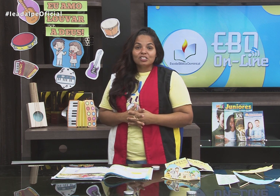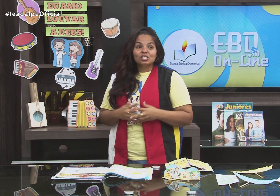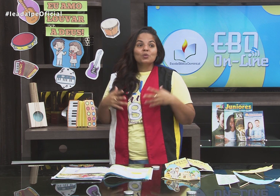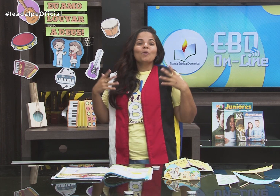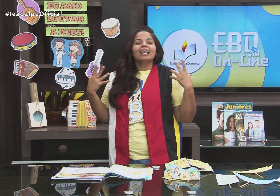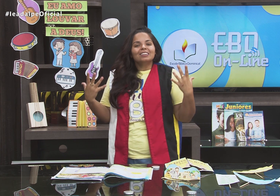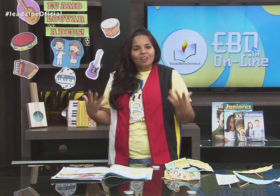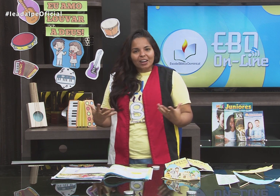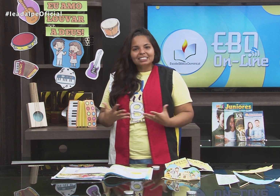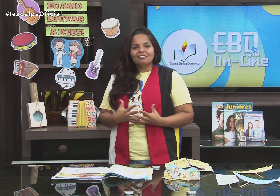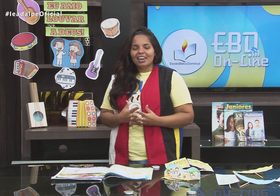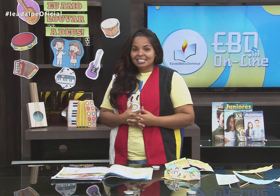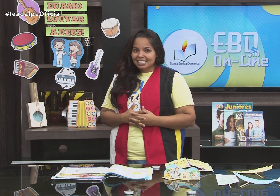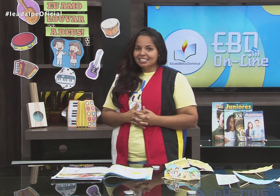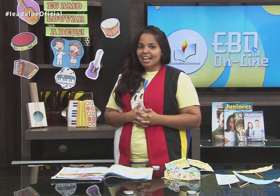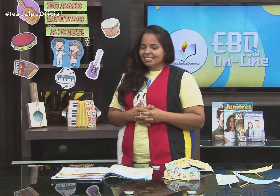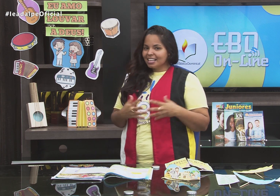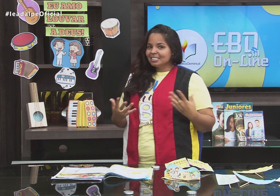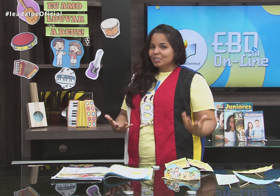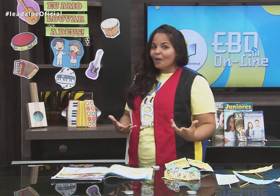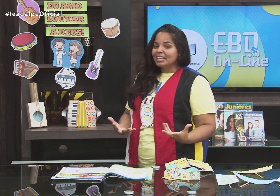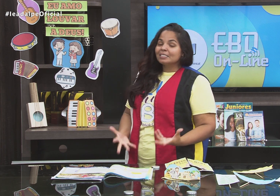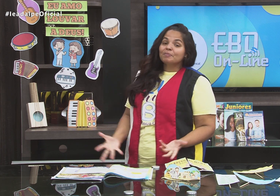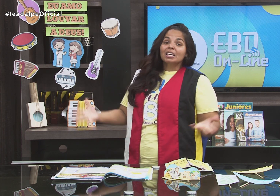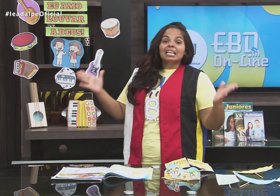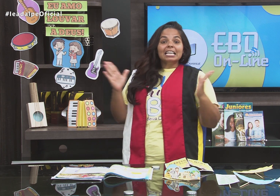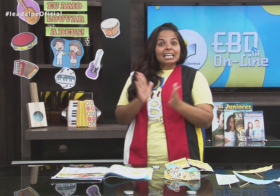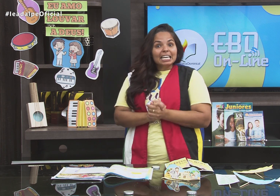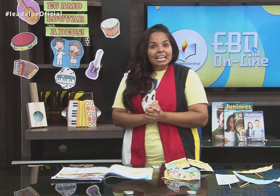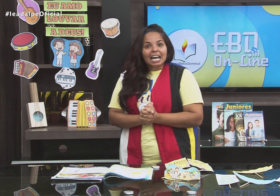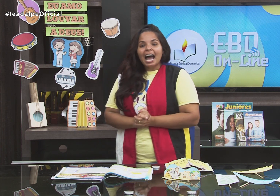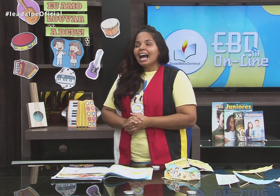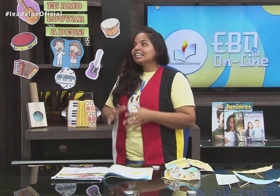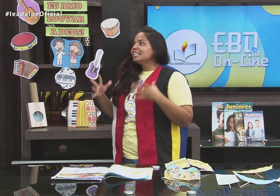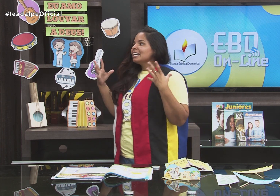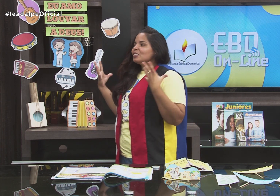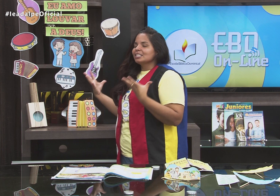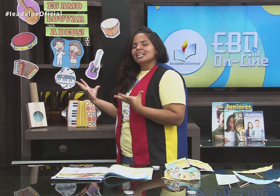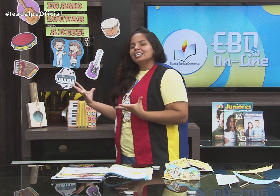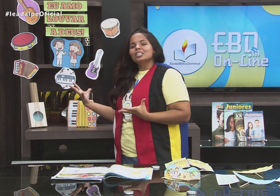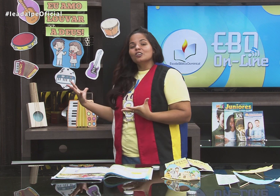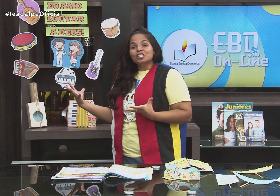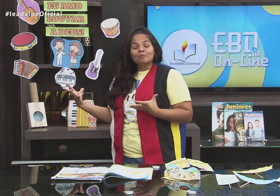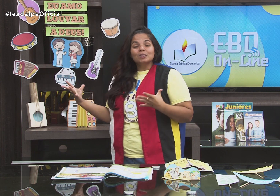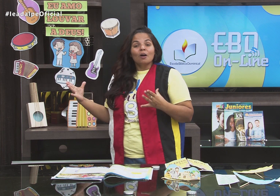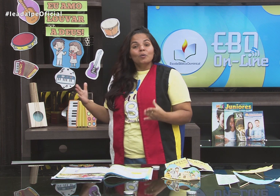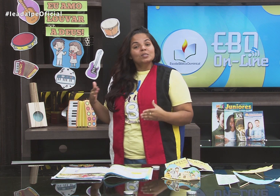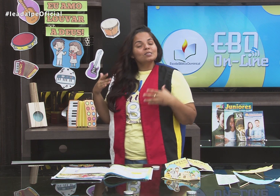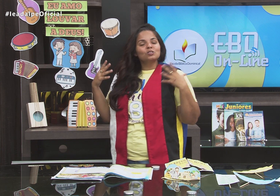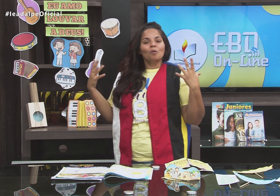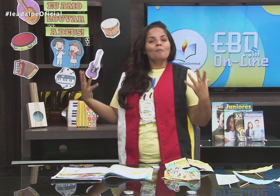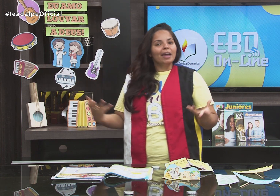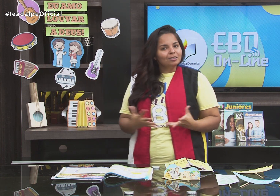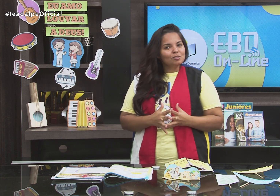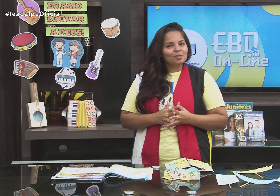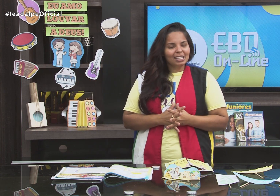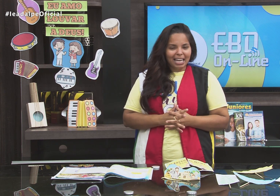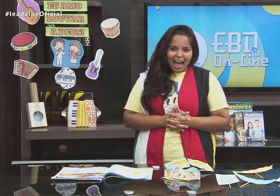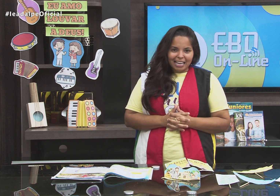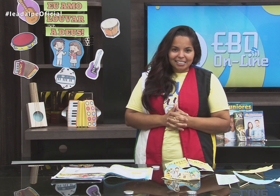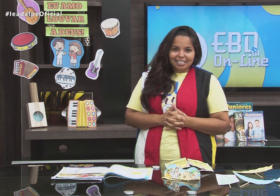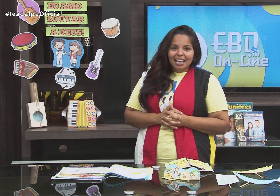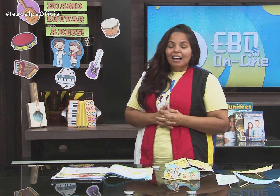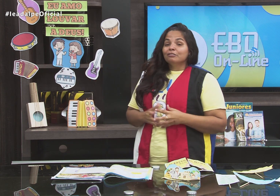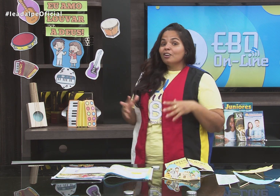alegra quando a gente o adora através das canções. E aqui na nossa salinha nós temos alguns instrumentos